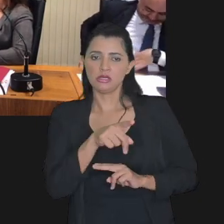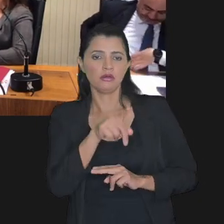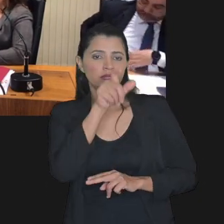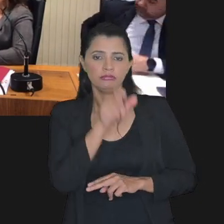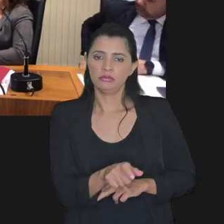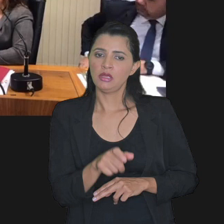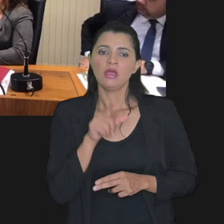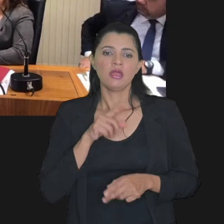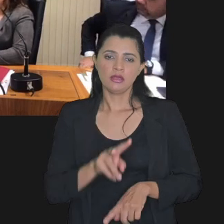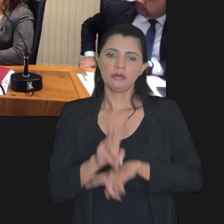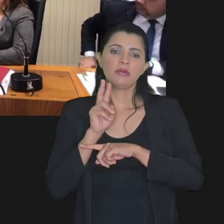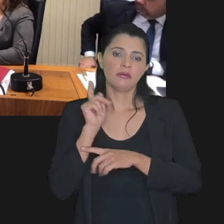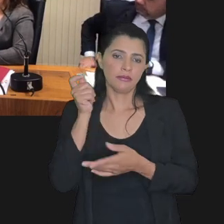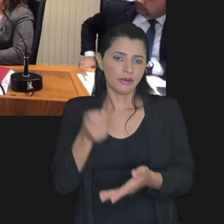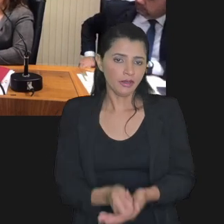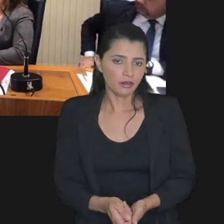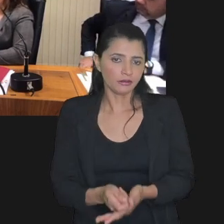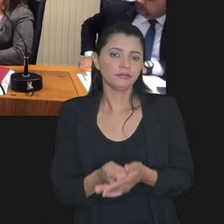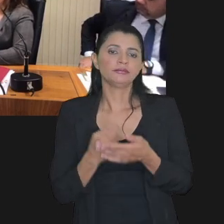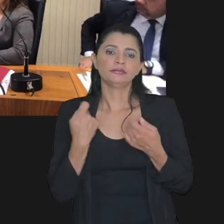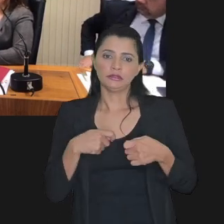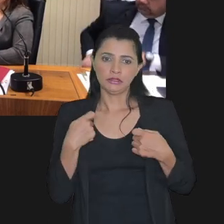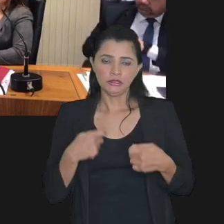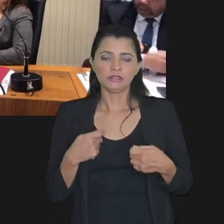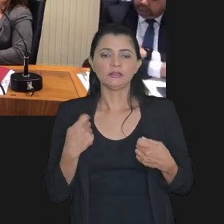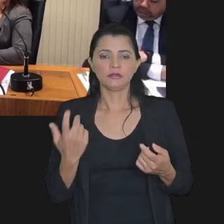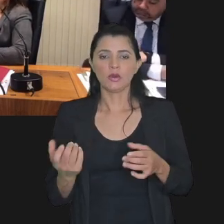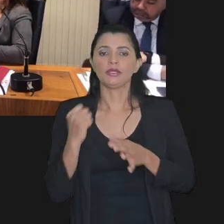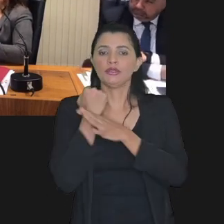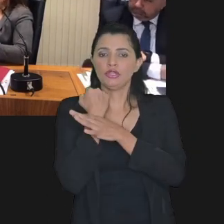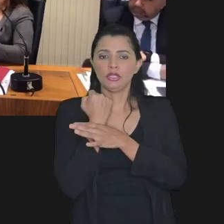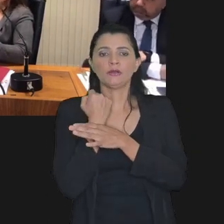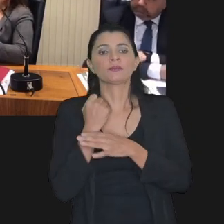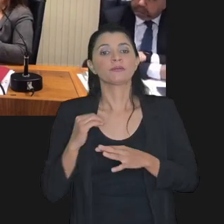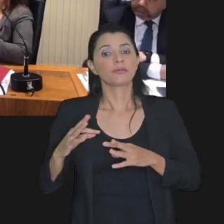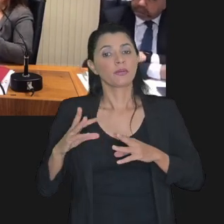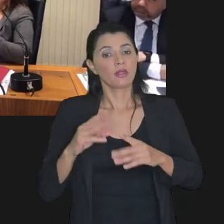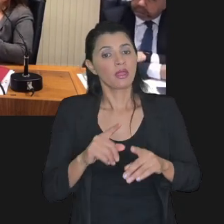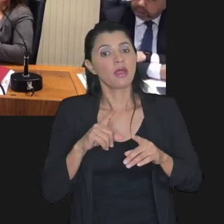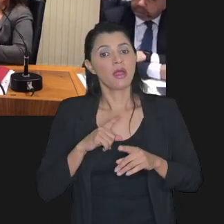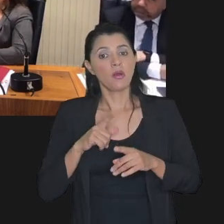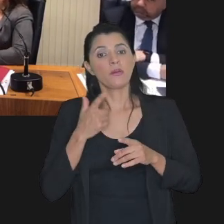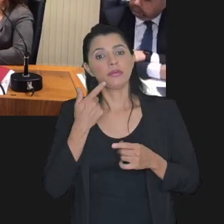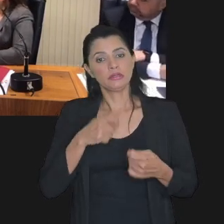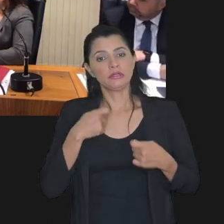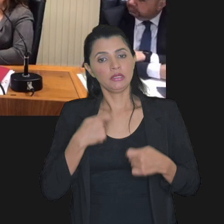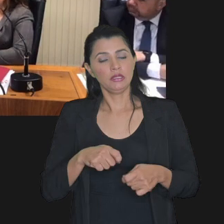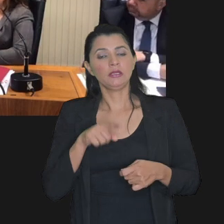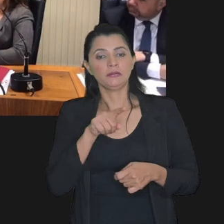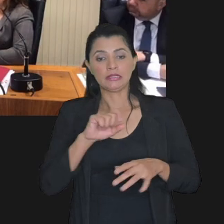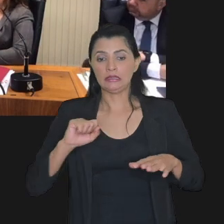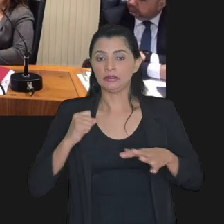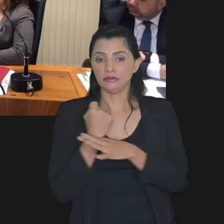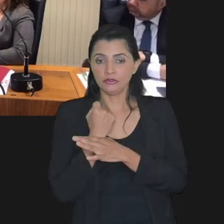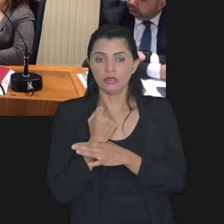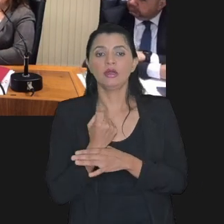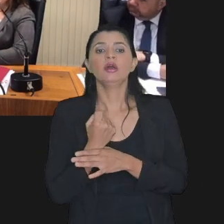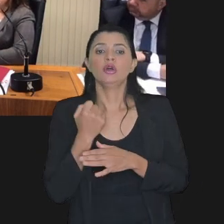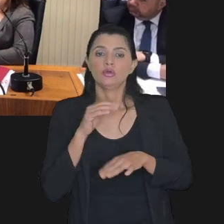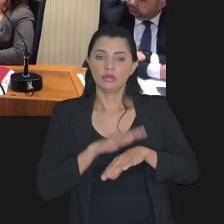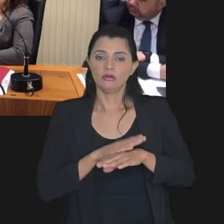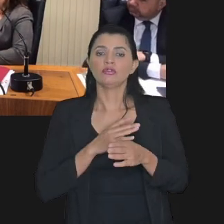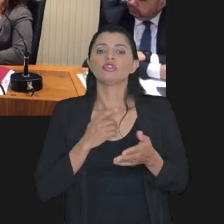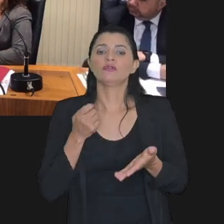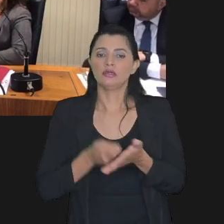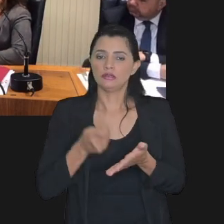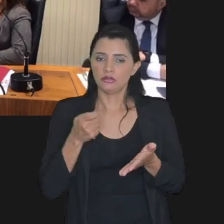esse crédito será pago então por isso a gente se não integral pelo maximização da garantia sempre a gente vai exigir